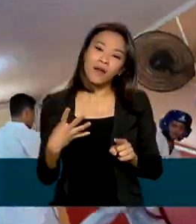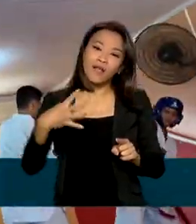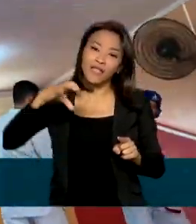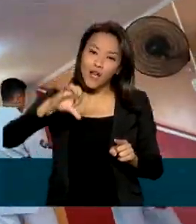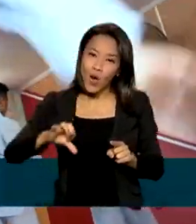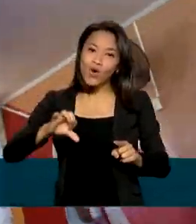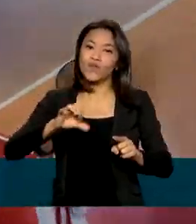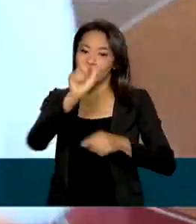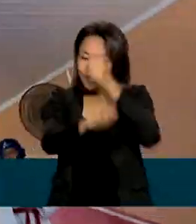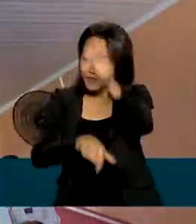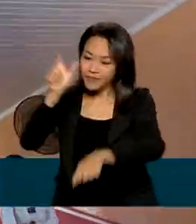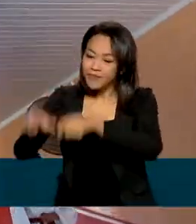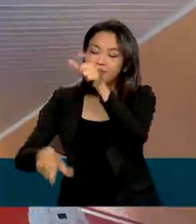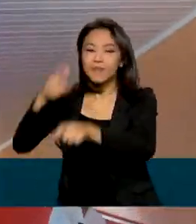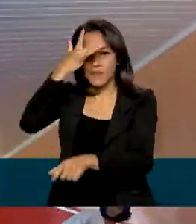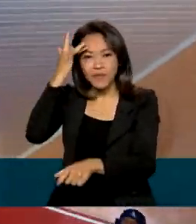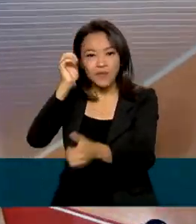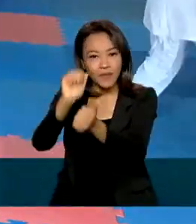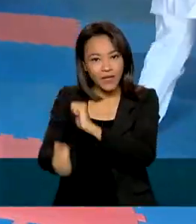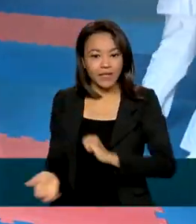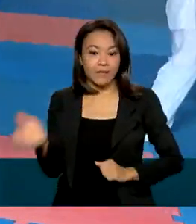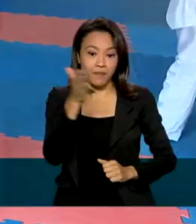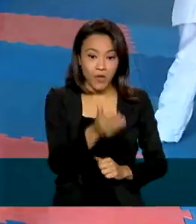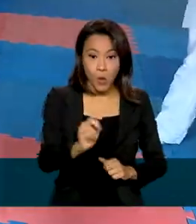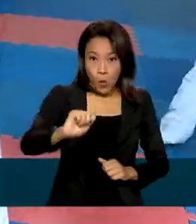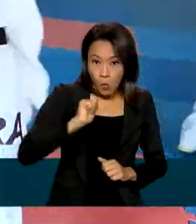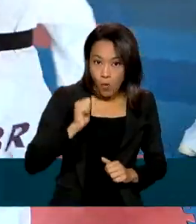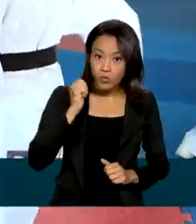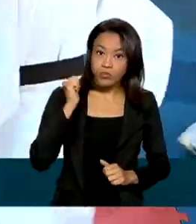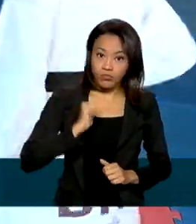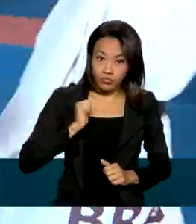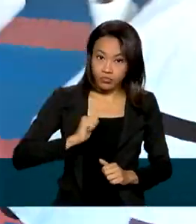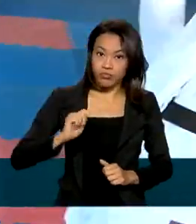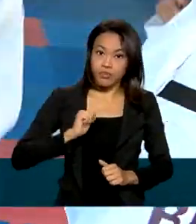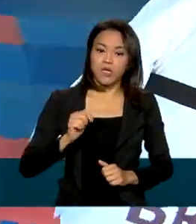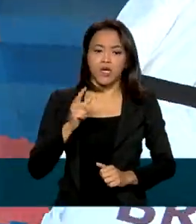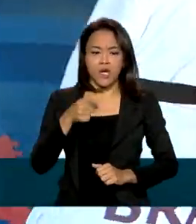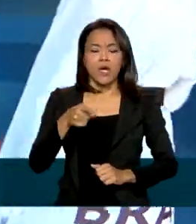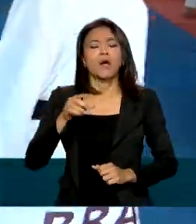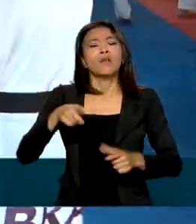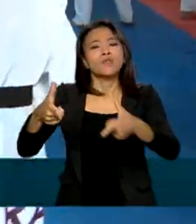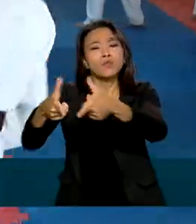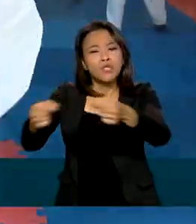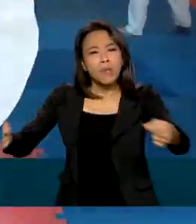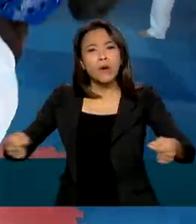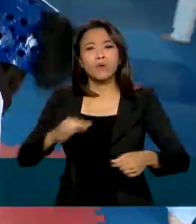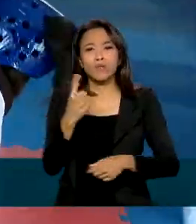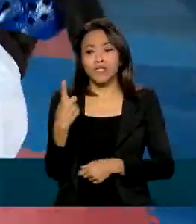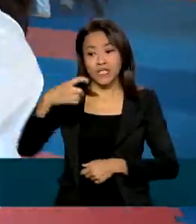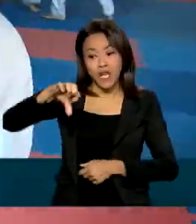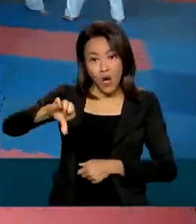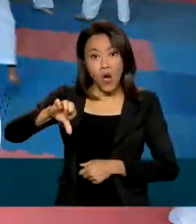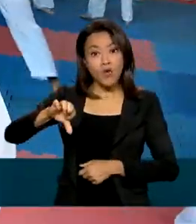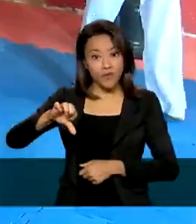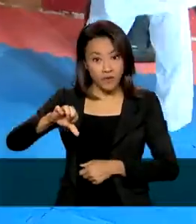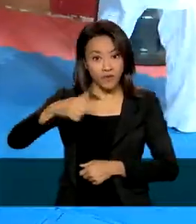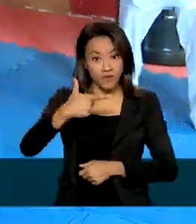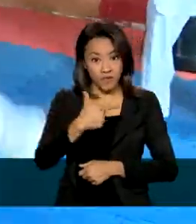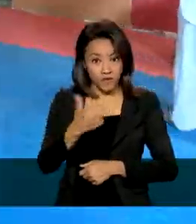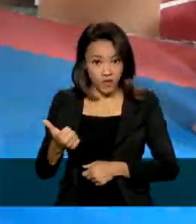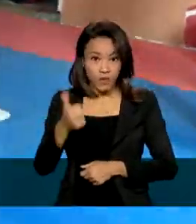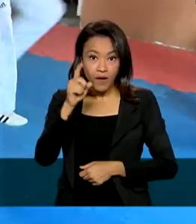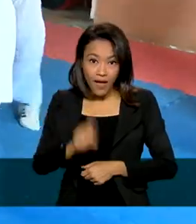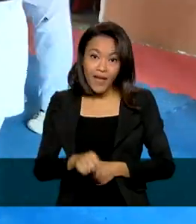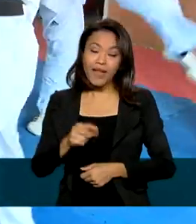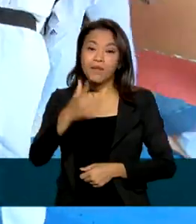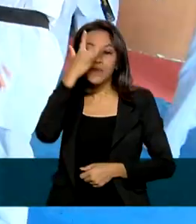O Bolsa Atleta vem fazendo história. Nos Jogos Olímpicos de Tóquio, 19 dos 21 pódios do país eram de